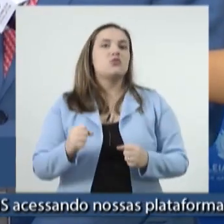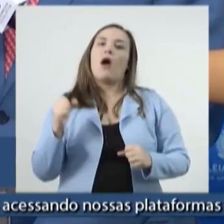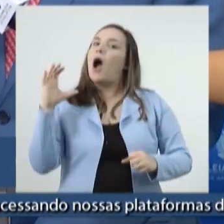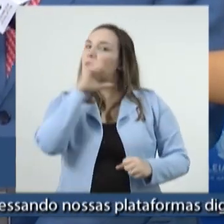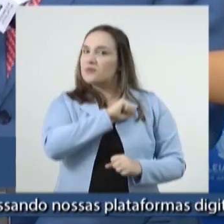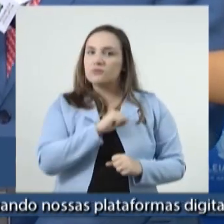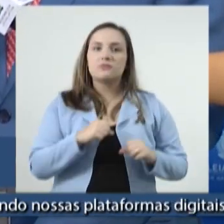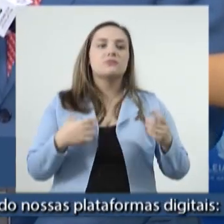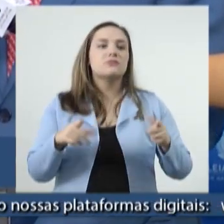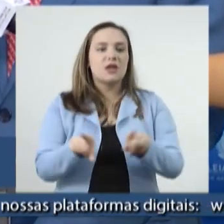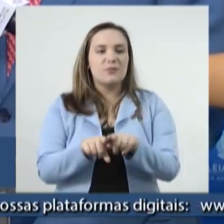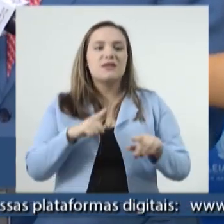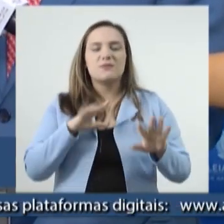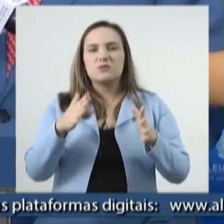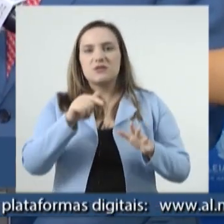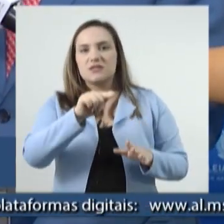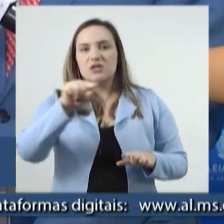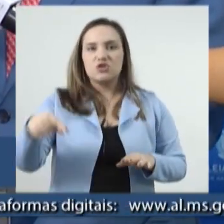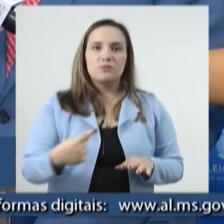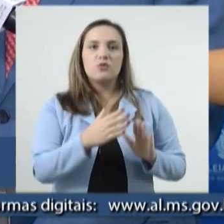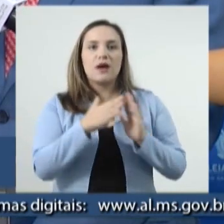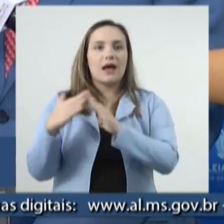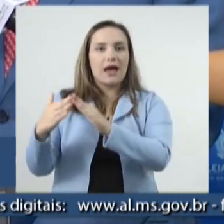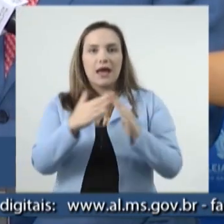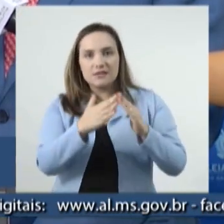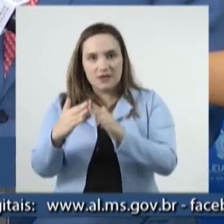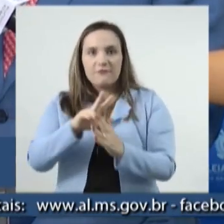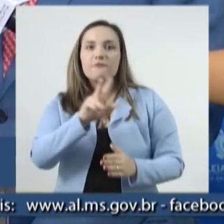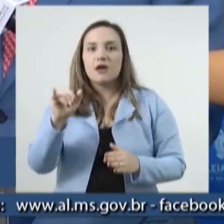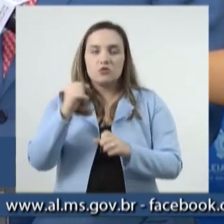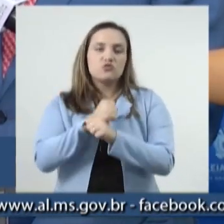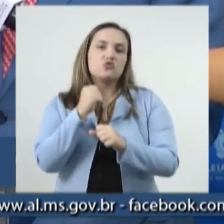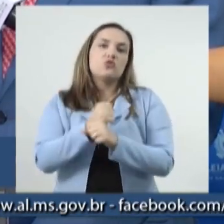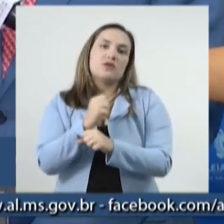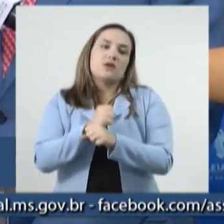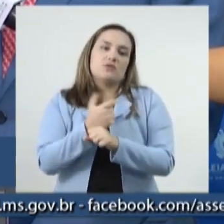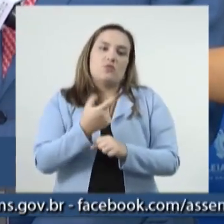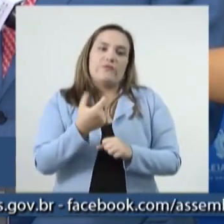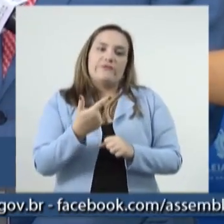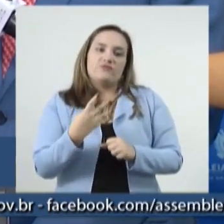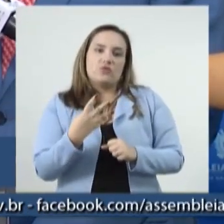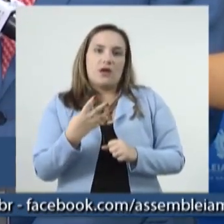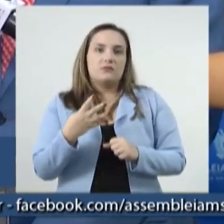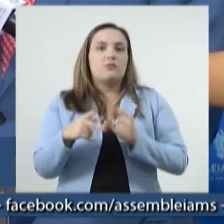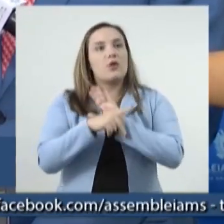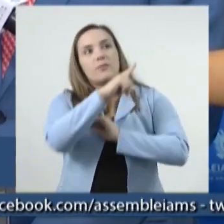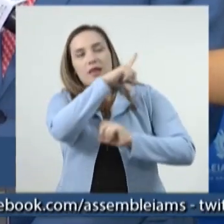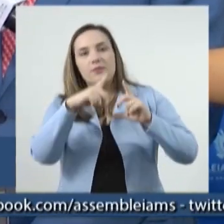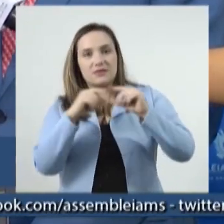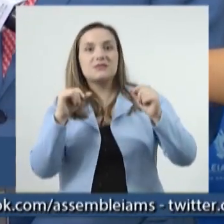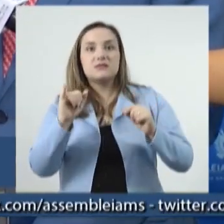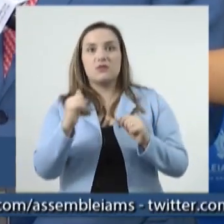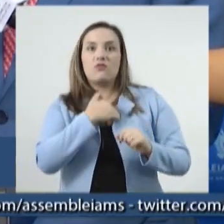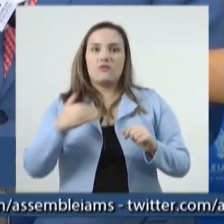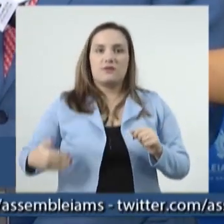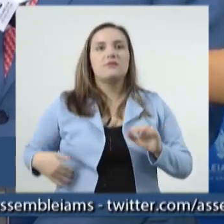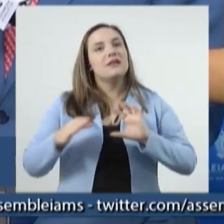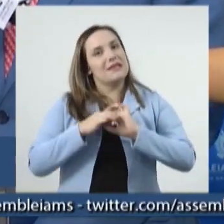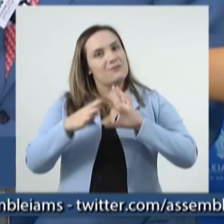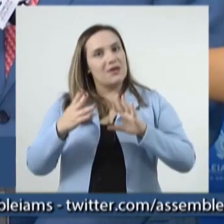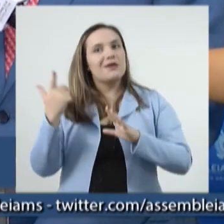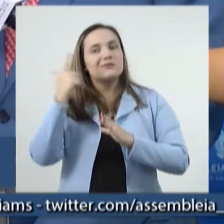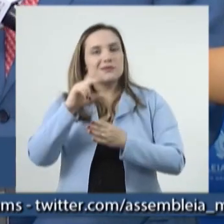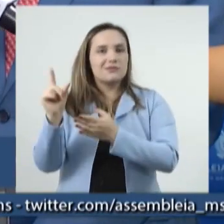pronto. Nós temos mais de 7 mil unidades habitacionais a serem construídas em 2024, se assim o governo federal encontrar